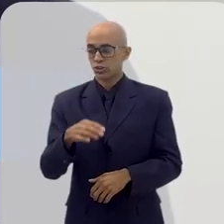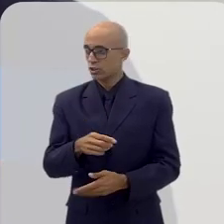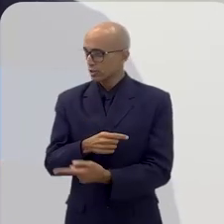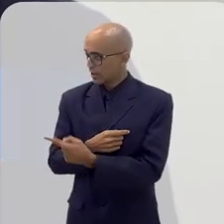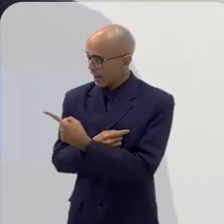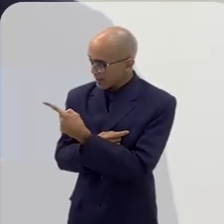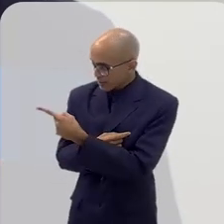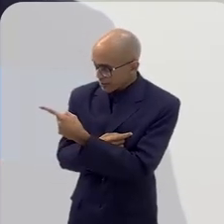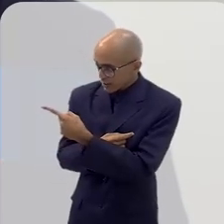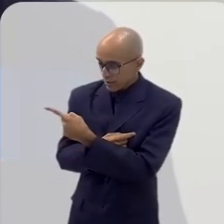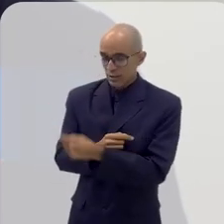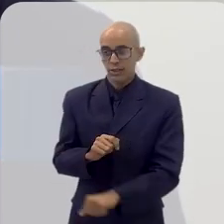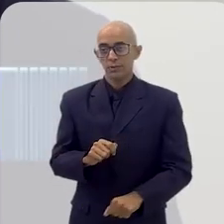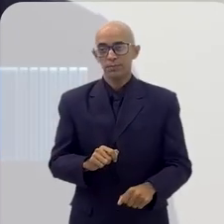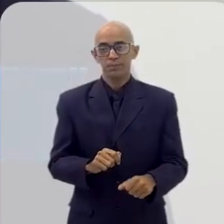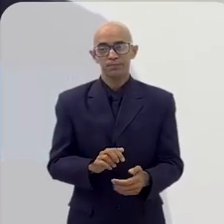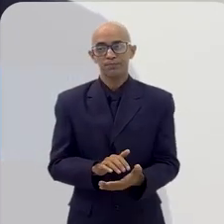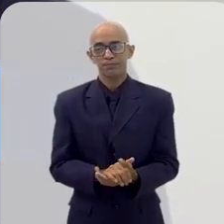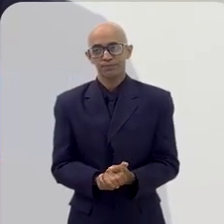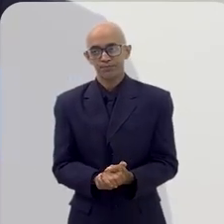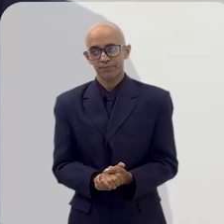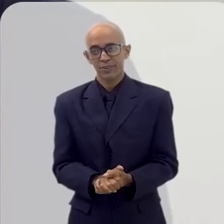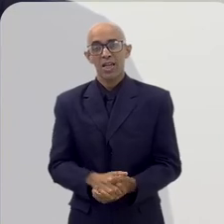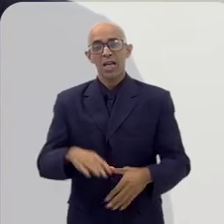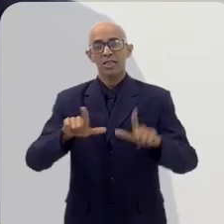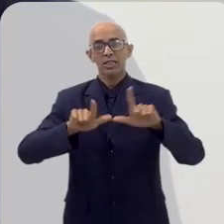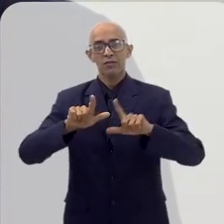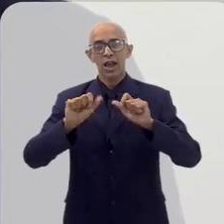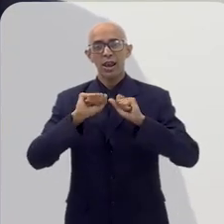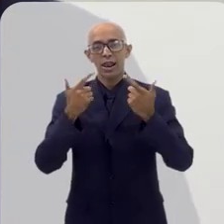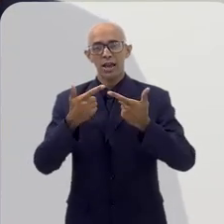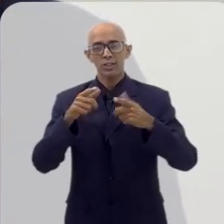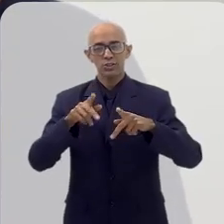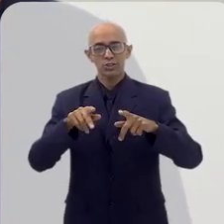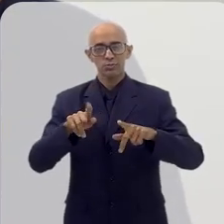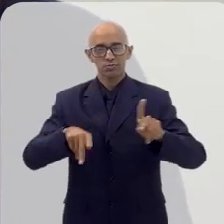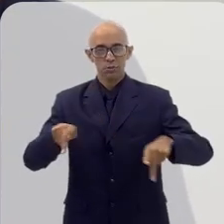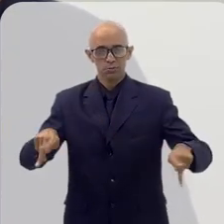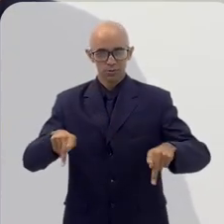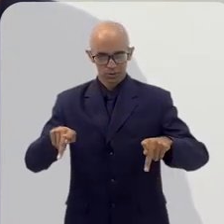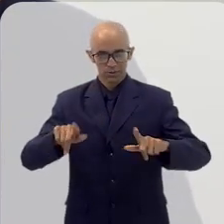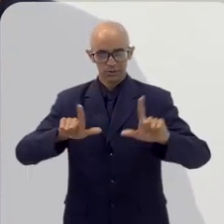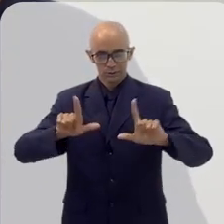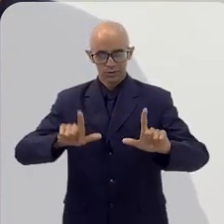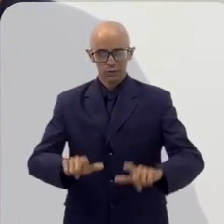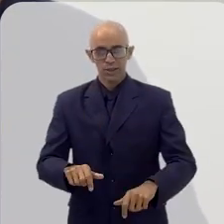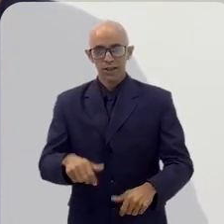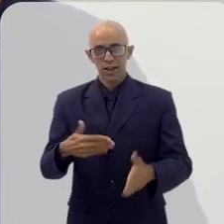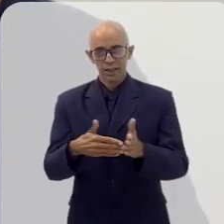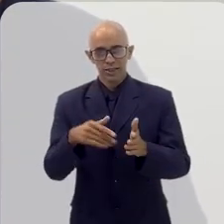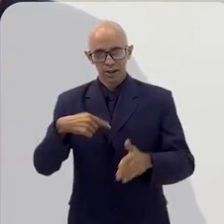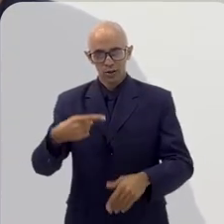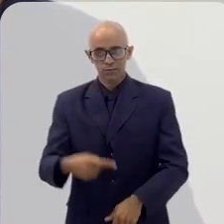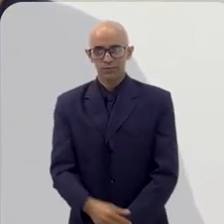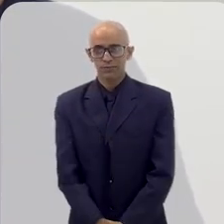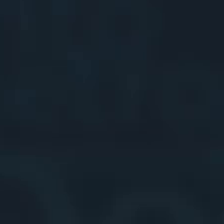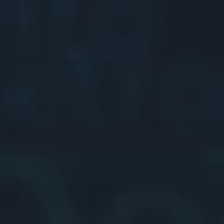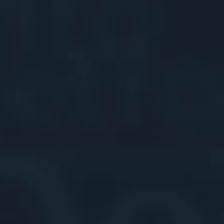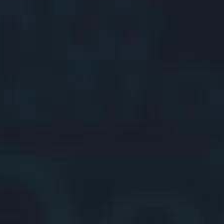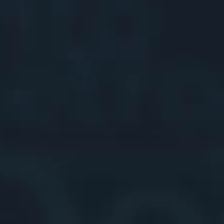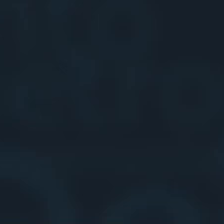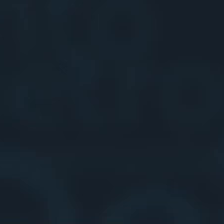procurar na sua plataforma de streaming por Quero Discutir o Meu Estado, que a gente também está lá. TV Alerja, o Canal do Povo. Até a próxima.